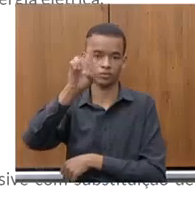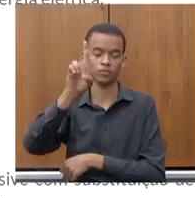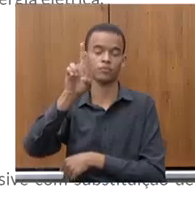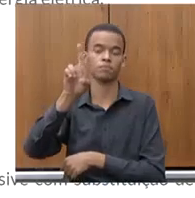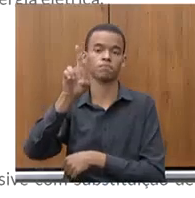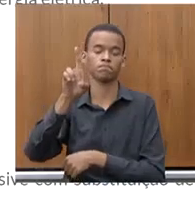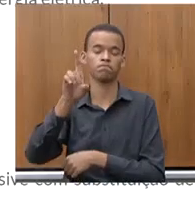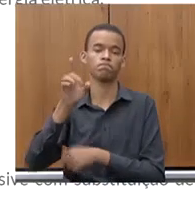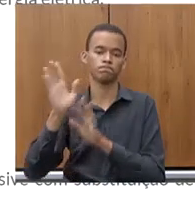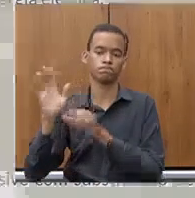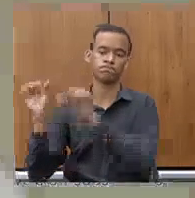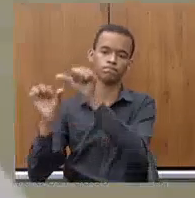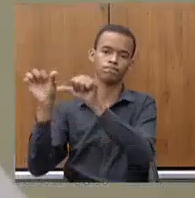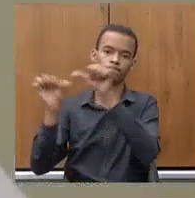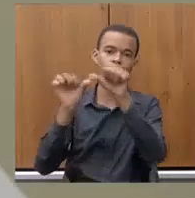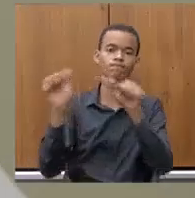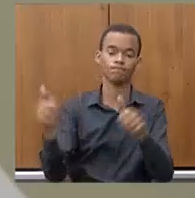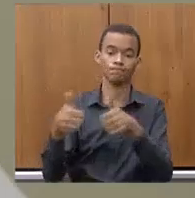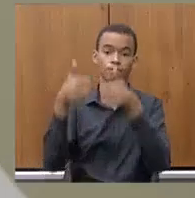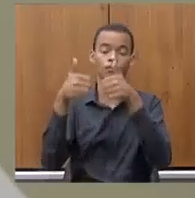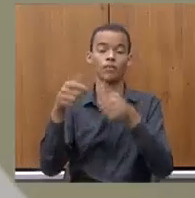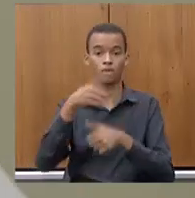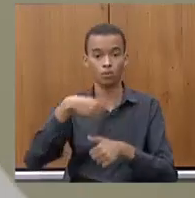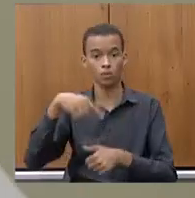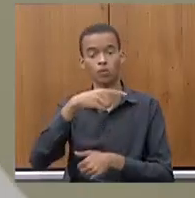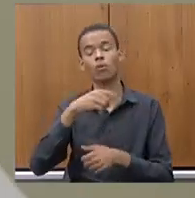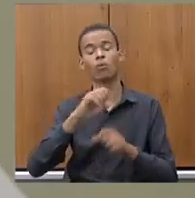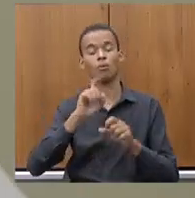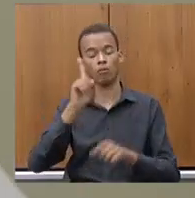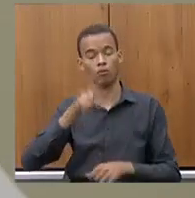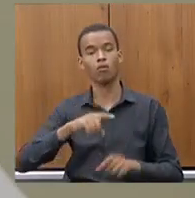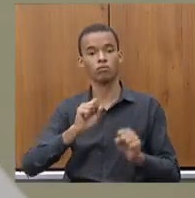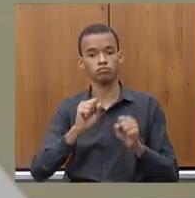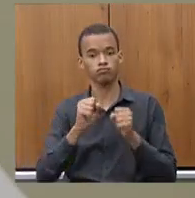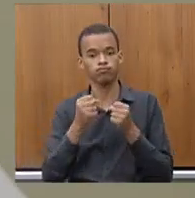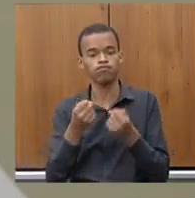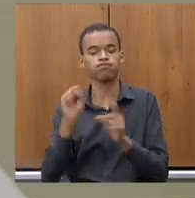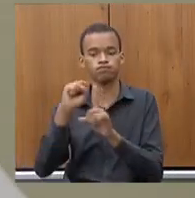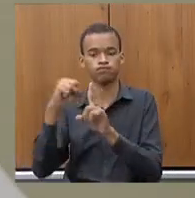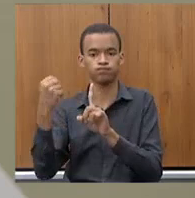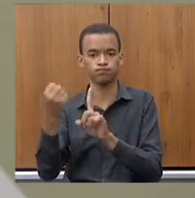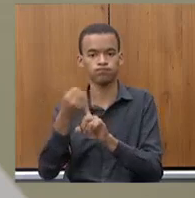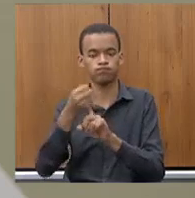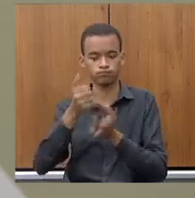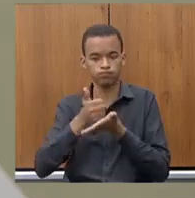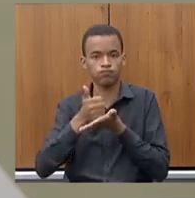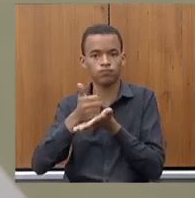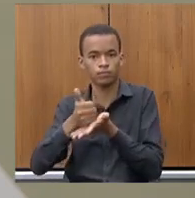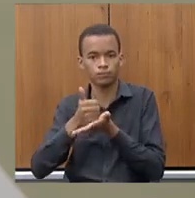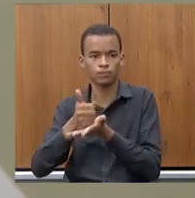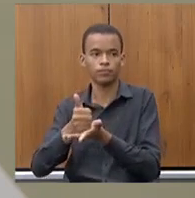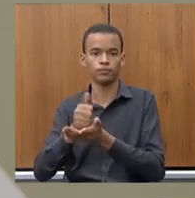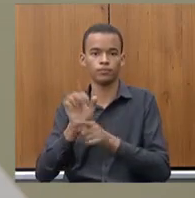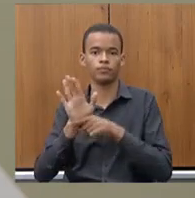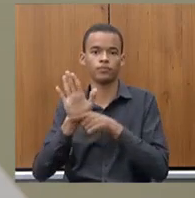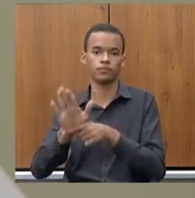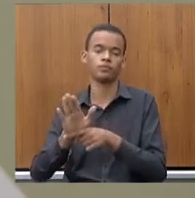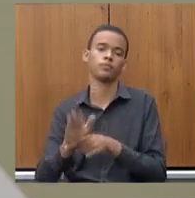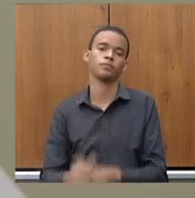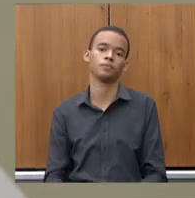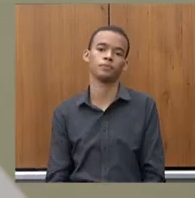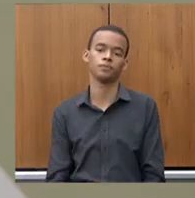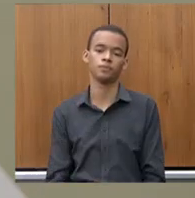sociedade, para aqueles que necessitam, para aqueles que precisam de apoio possam ter esse apoio também da CEMIG.